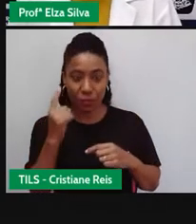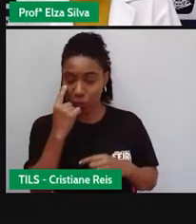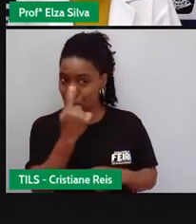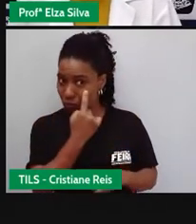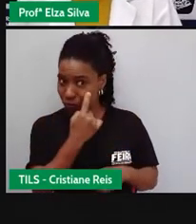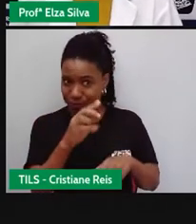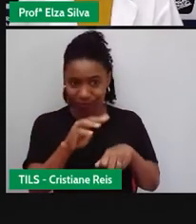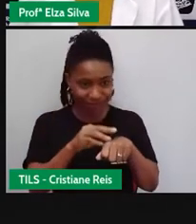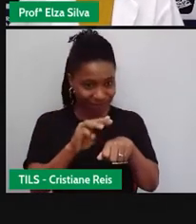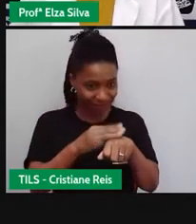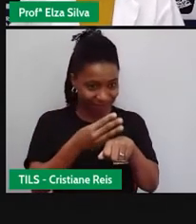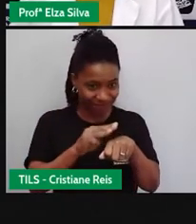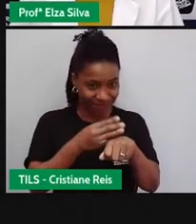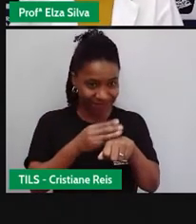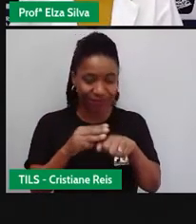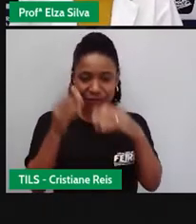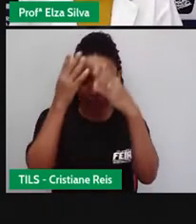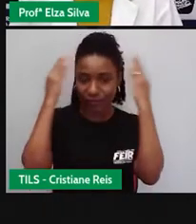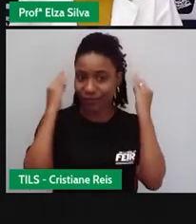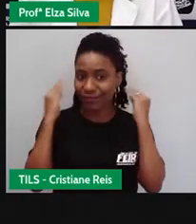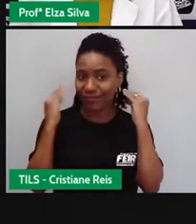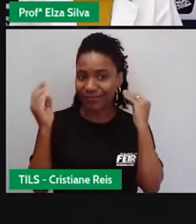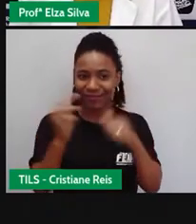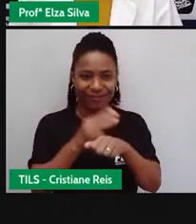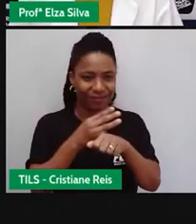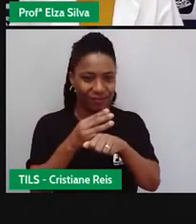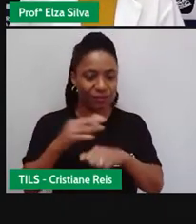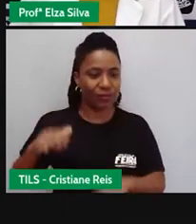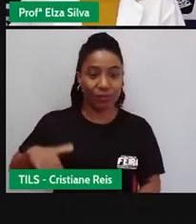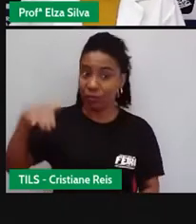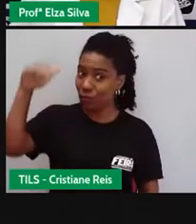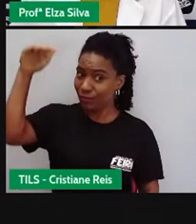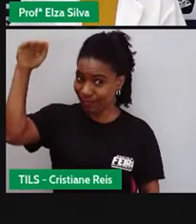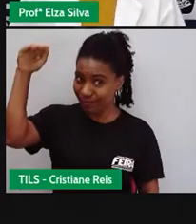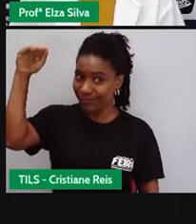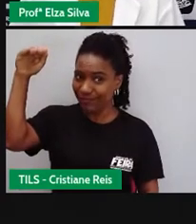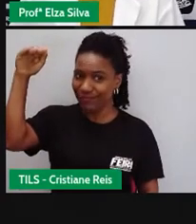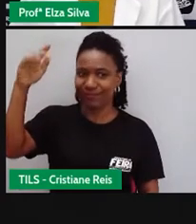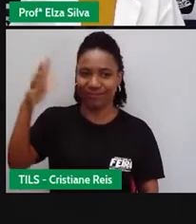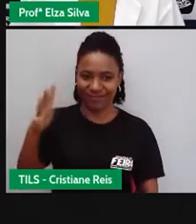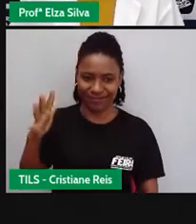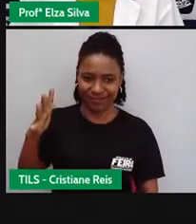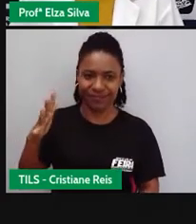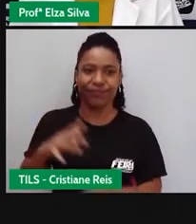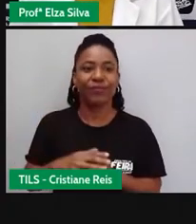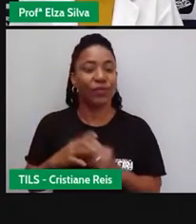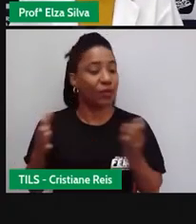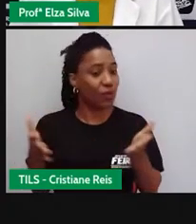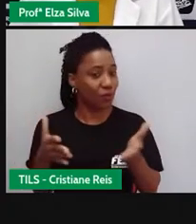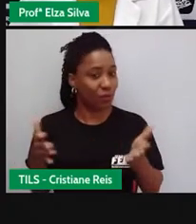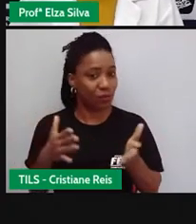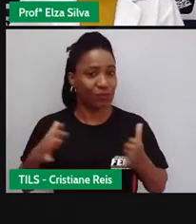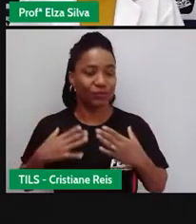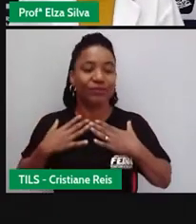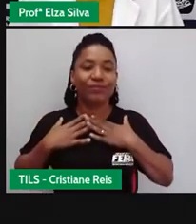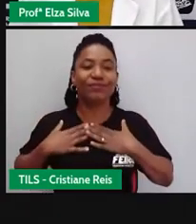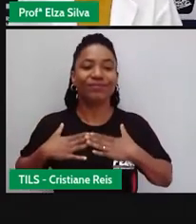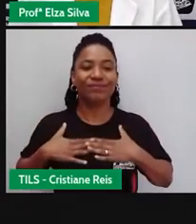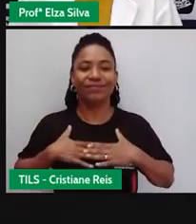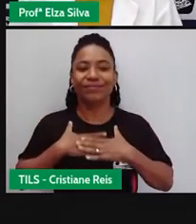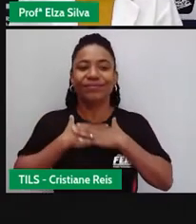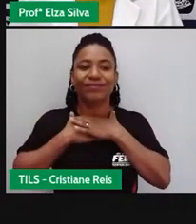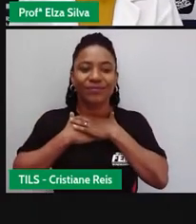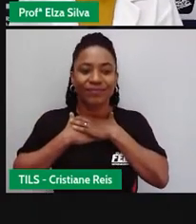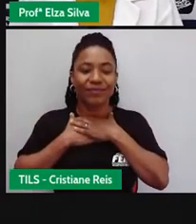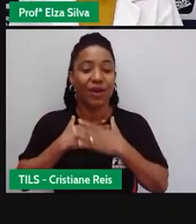castanhos e tenho estatura médica. Hoje, estou vestindo uma blusa de